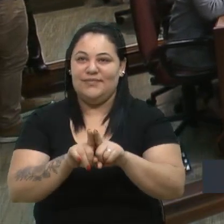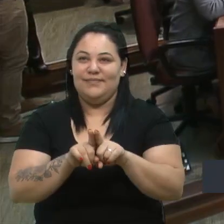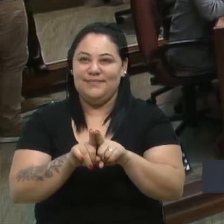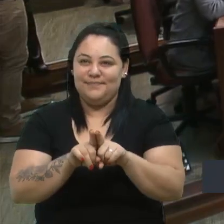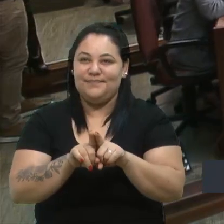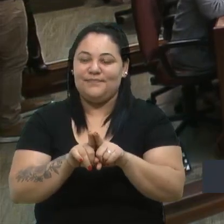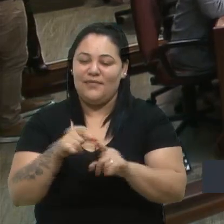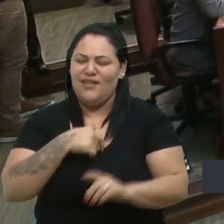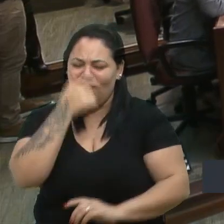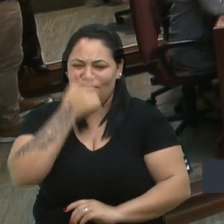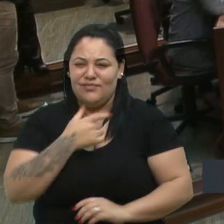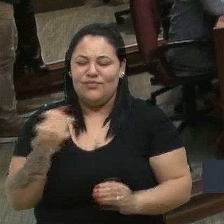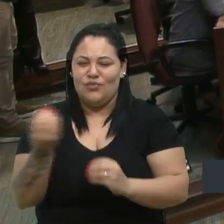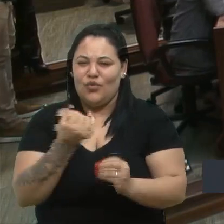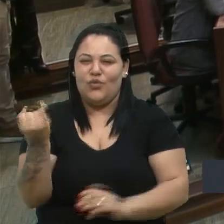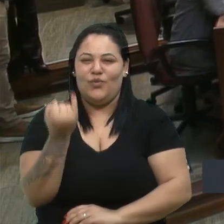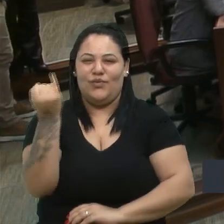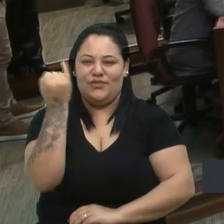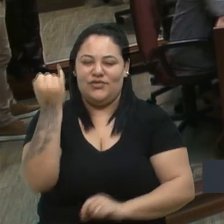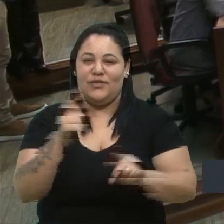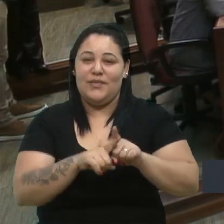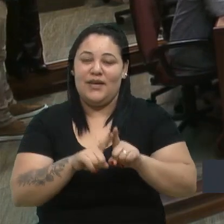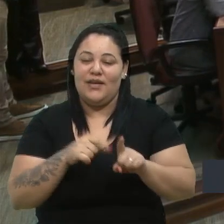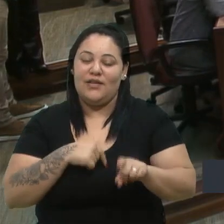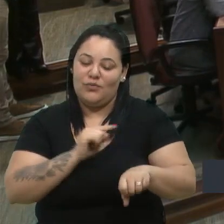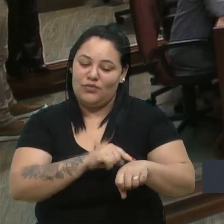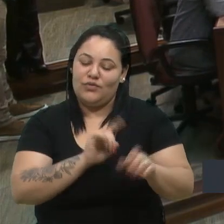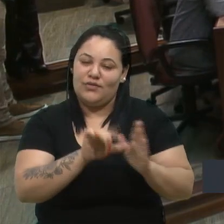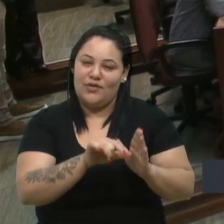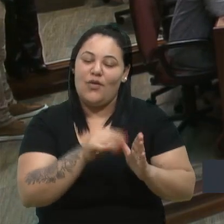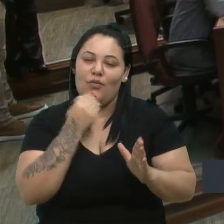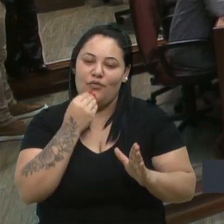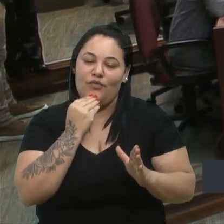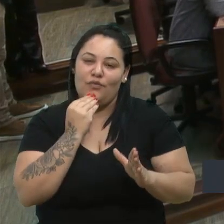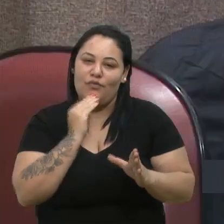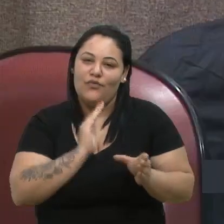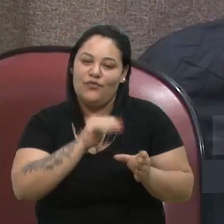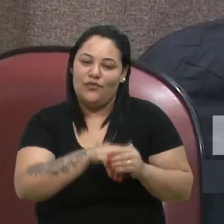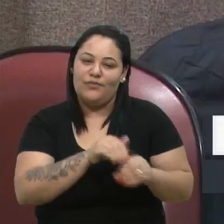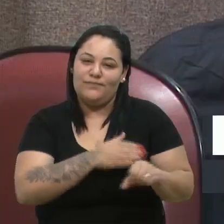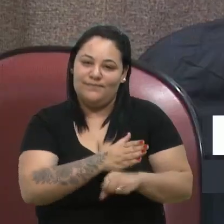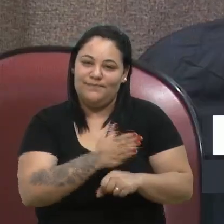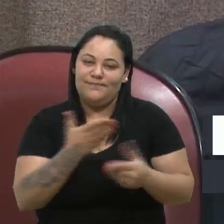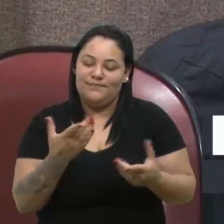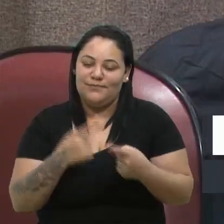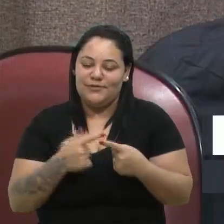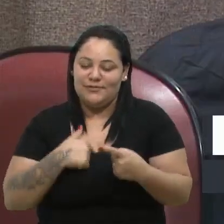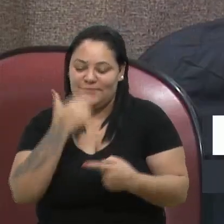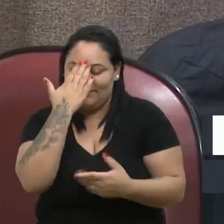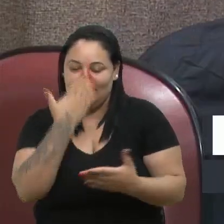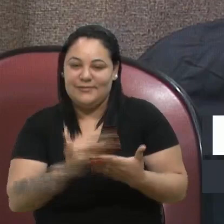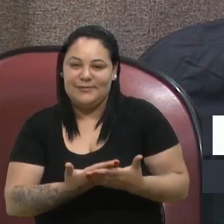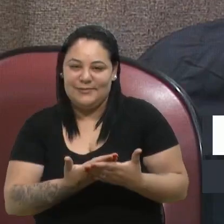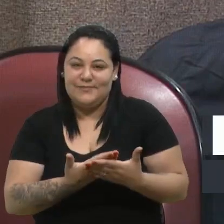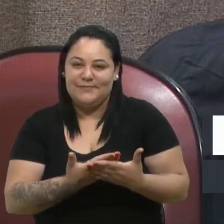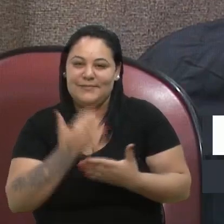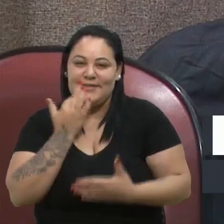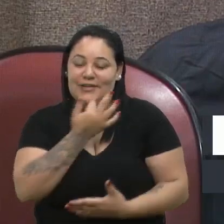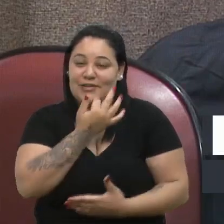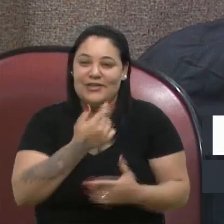extremamente importante e no momento oportuno, obviamente, votarei favorável, que eu acredito, vereadora Tati, que nós chegamos num